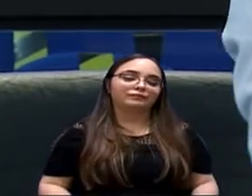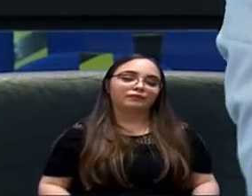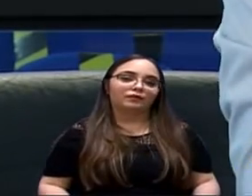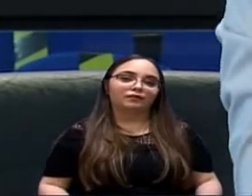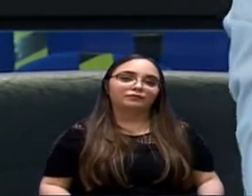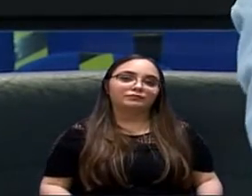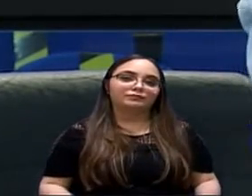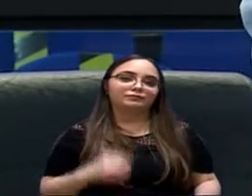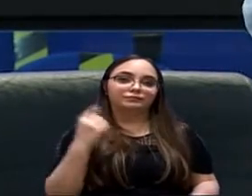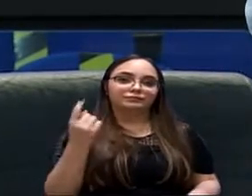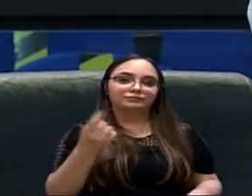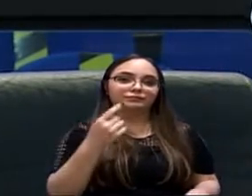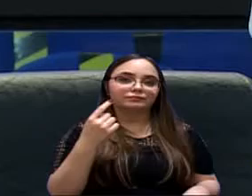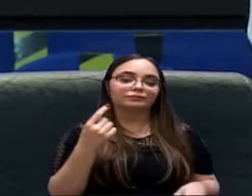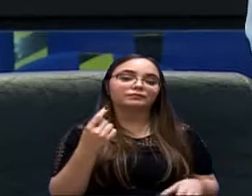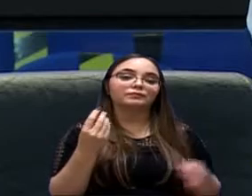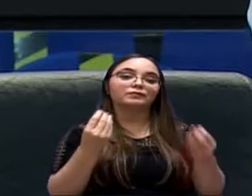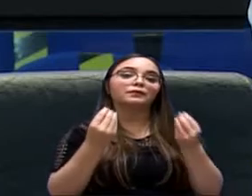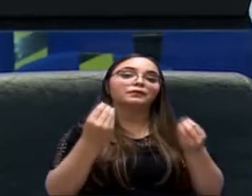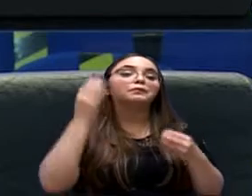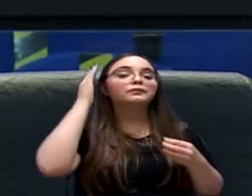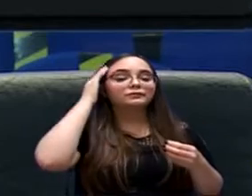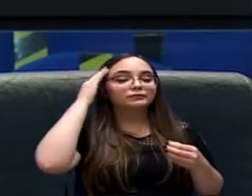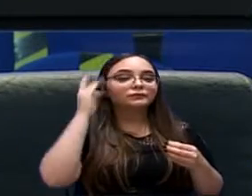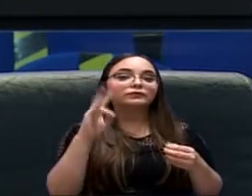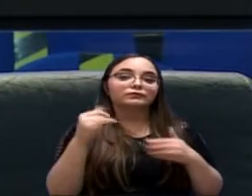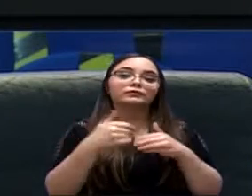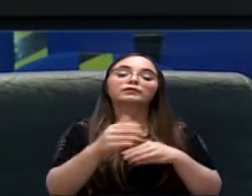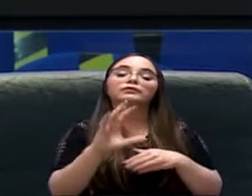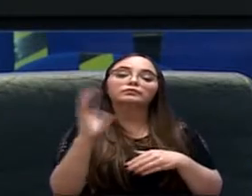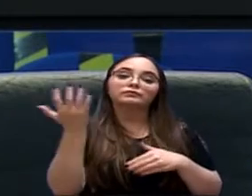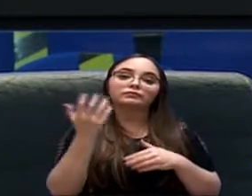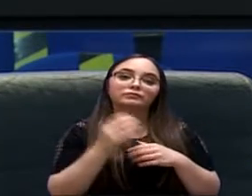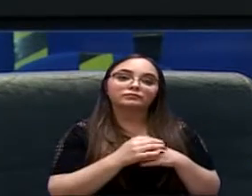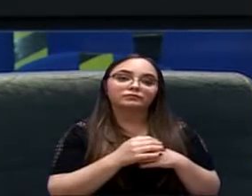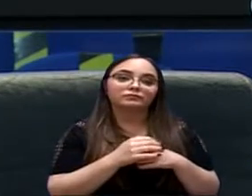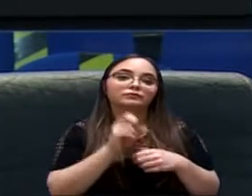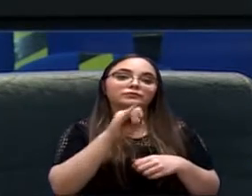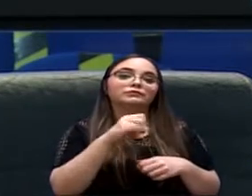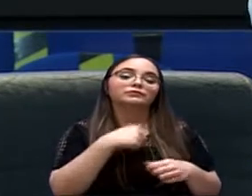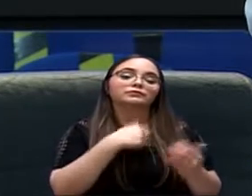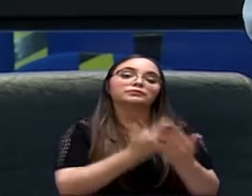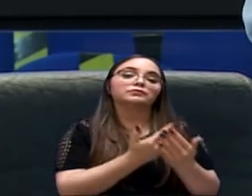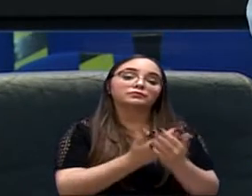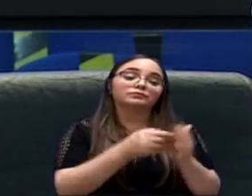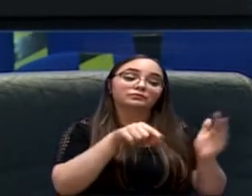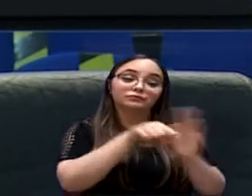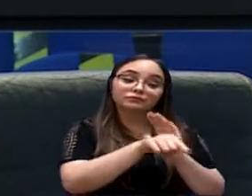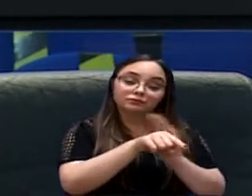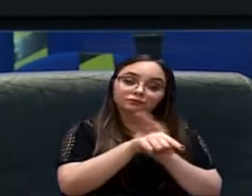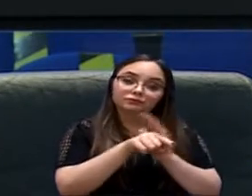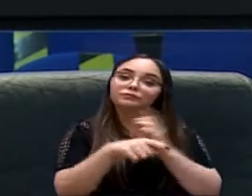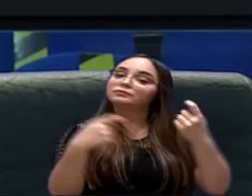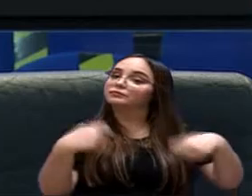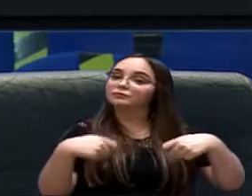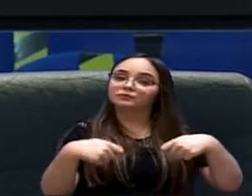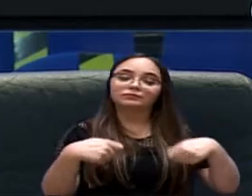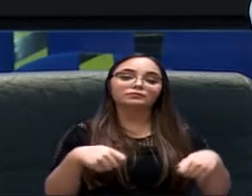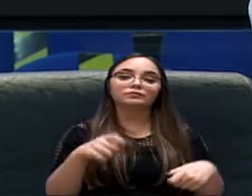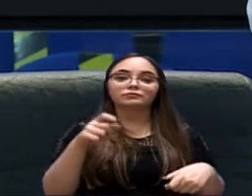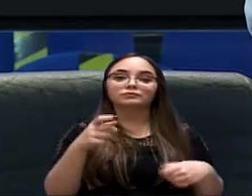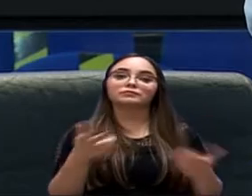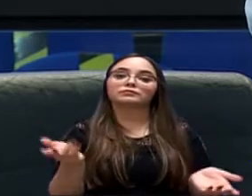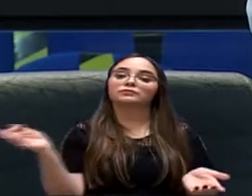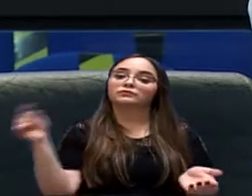outra coisa é compensar. Como é que eu sei o que vai acontecer ali se eu fizer um estudo de impacto de vizinhança, um relatório de impacto de